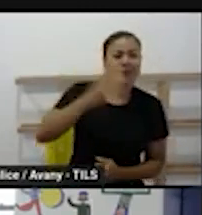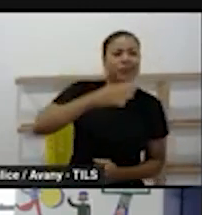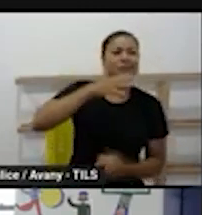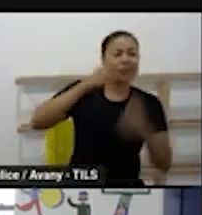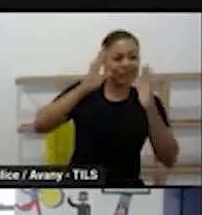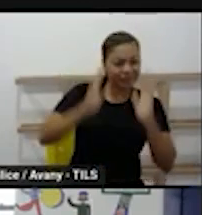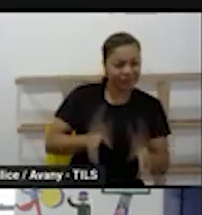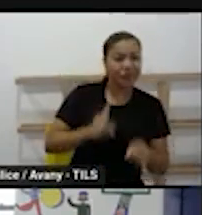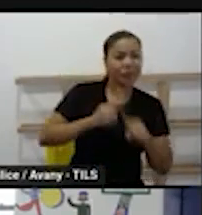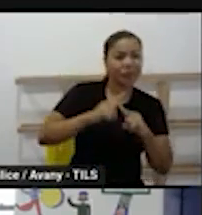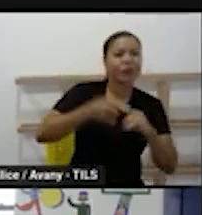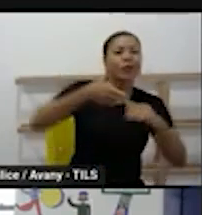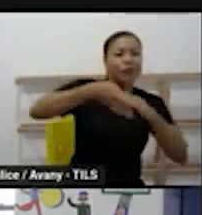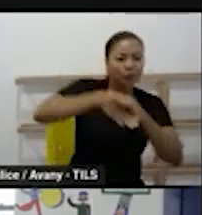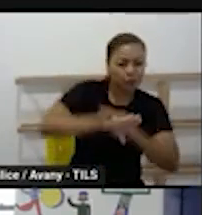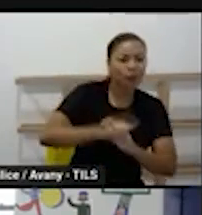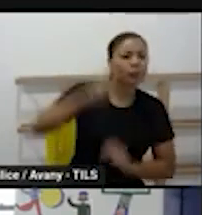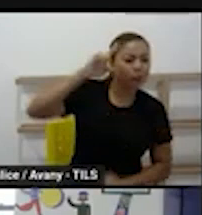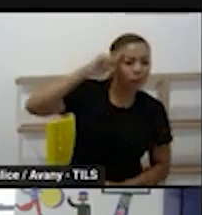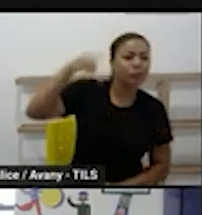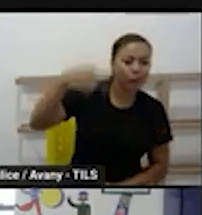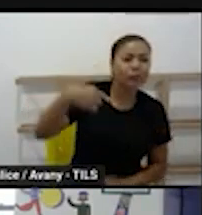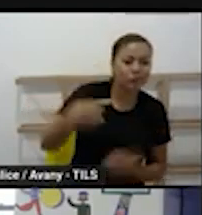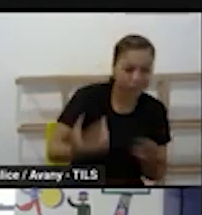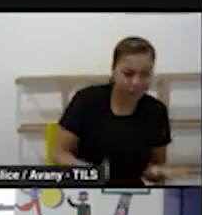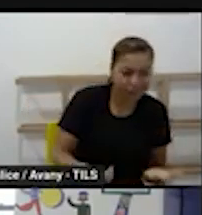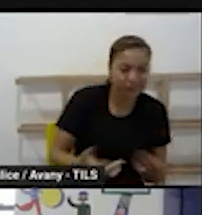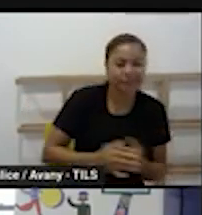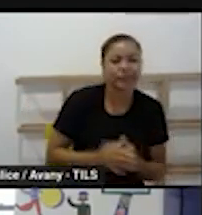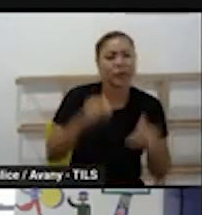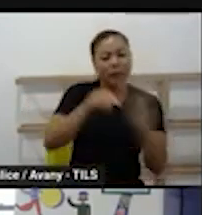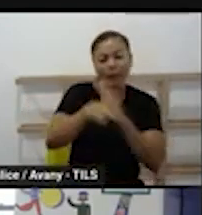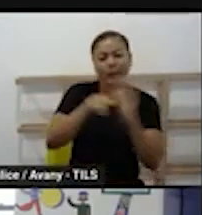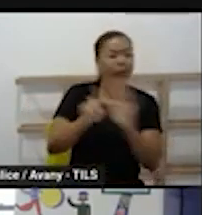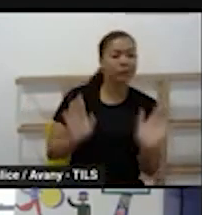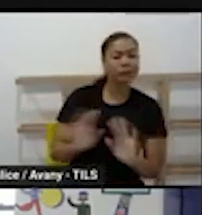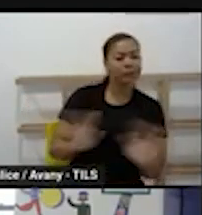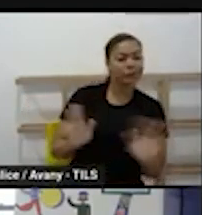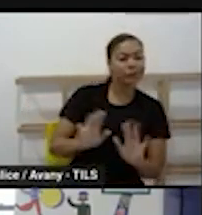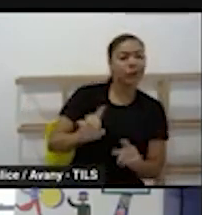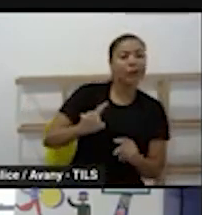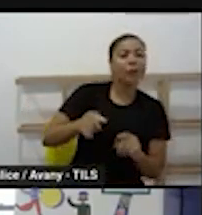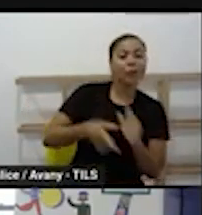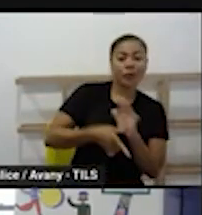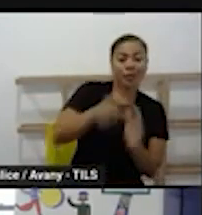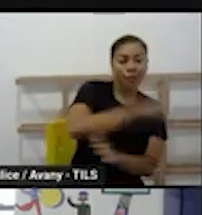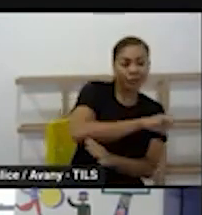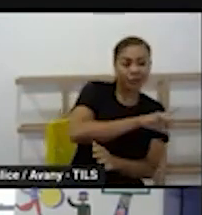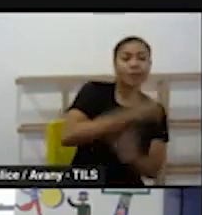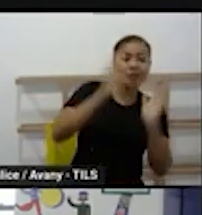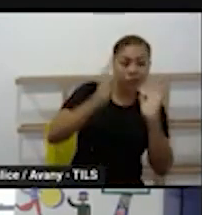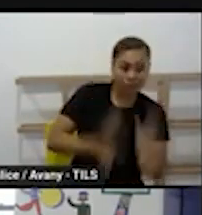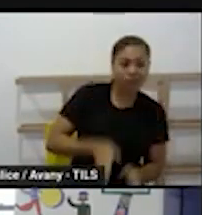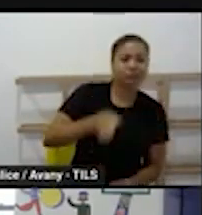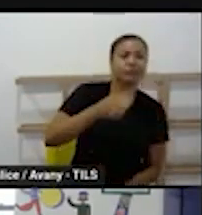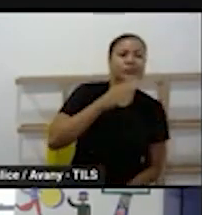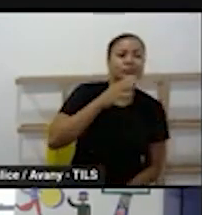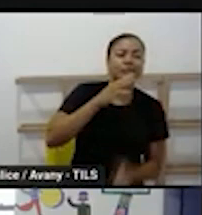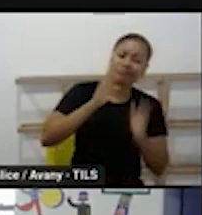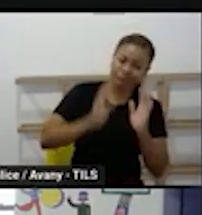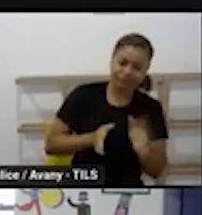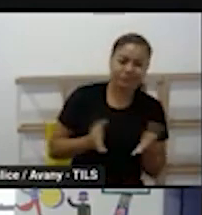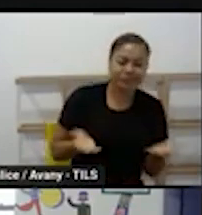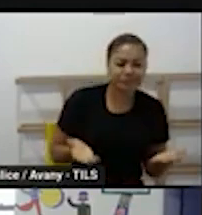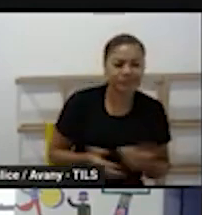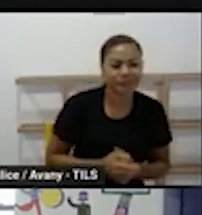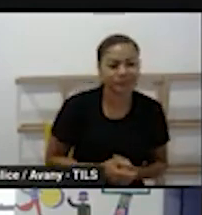aquilo ela já fica mais tranquila já se acalma não fica o tempo todo perguntando sabe que depois de determinada atividade que ela vai poder brincar ela vai poder